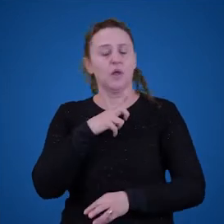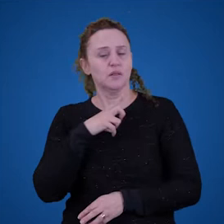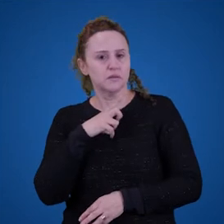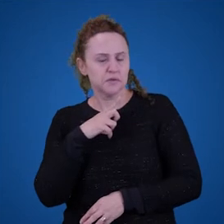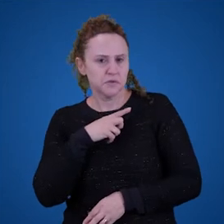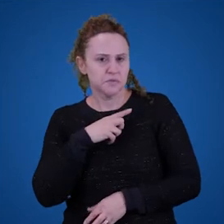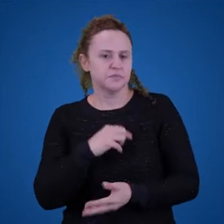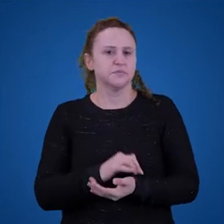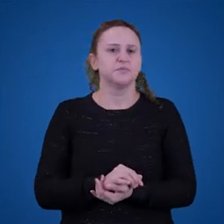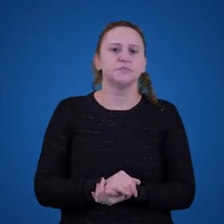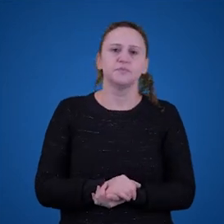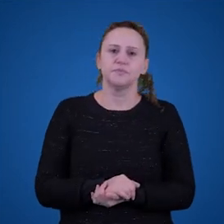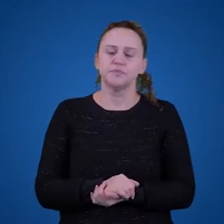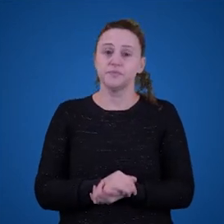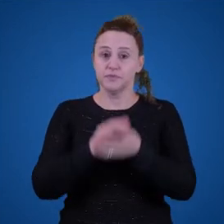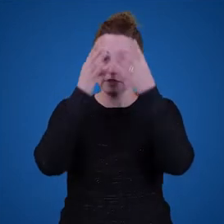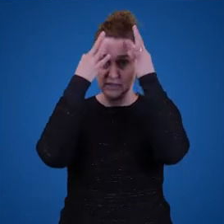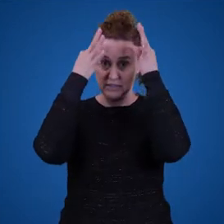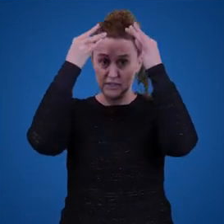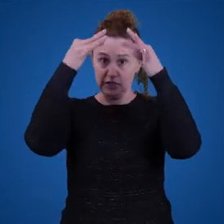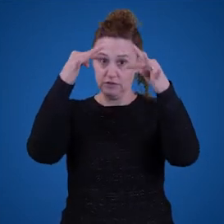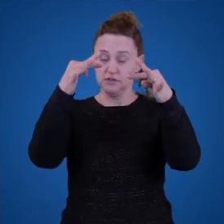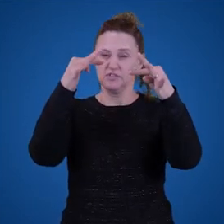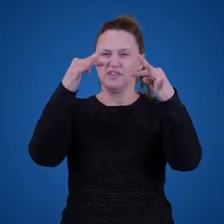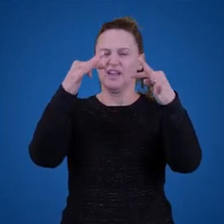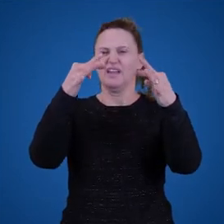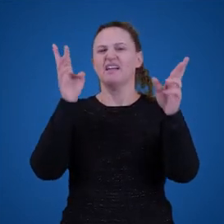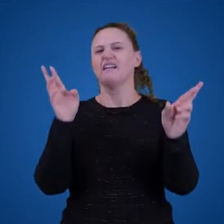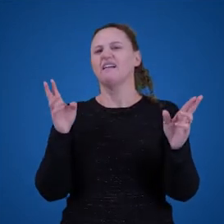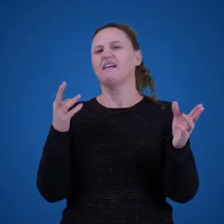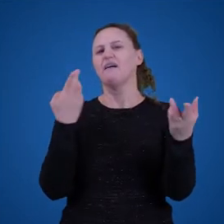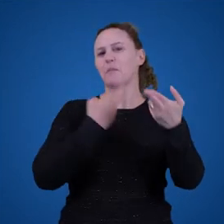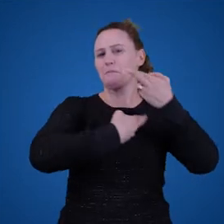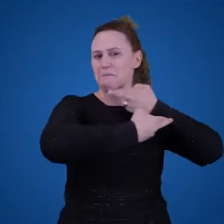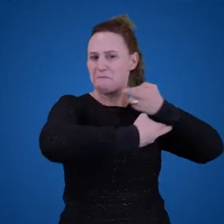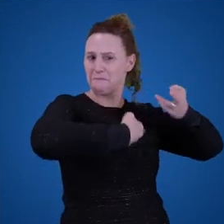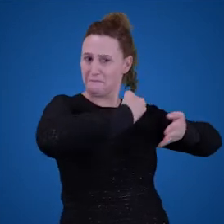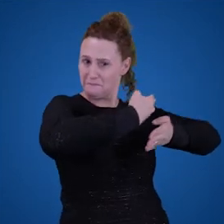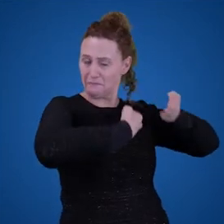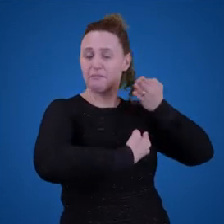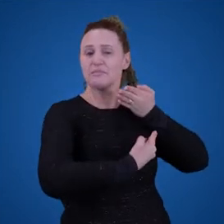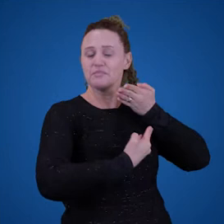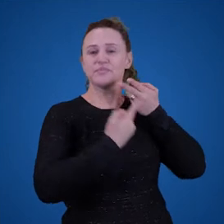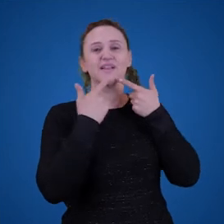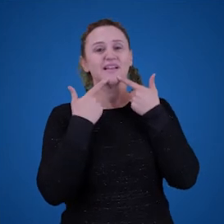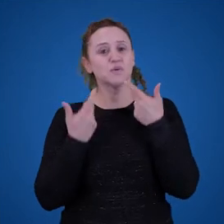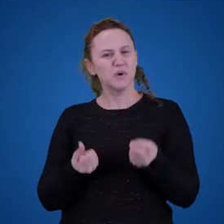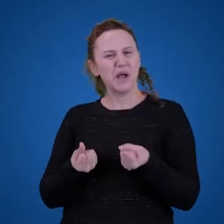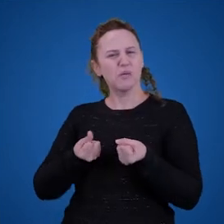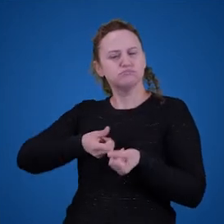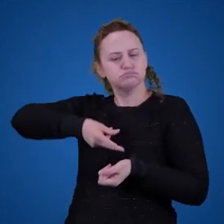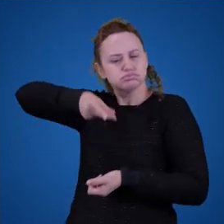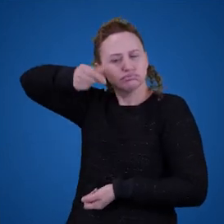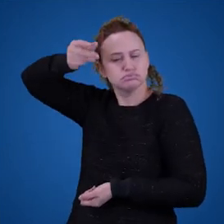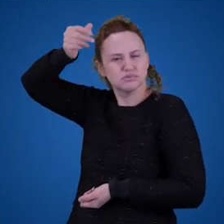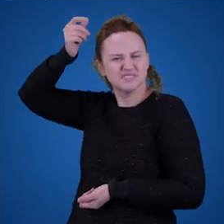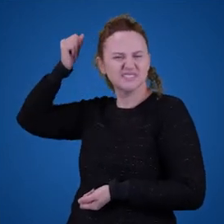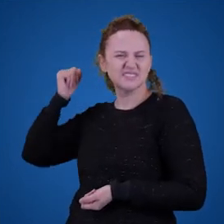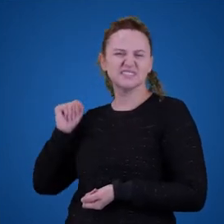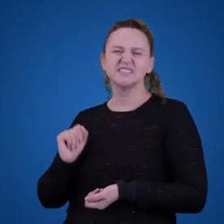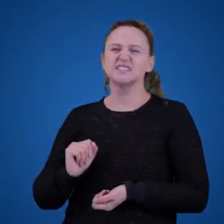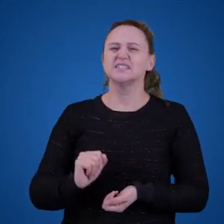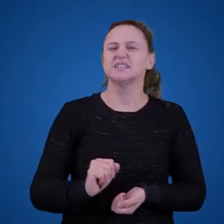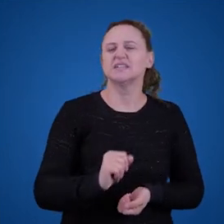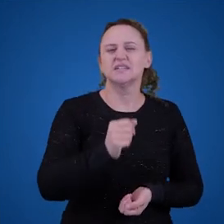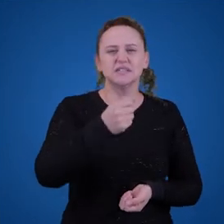em filosofia, uma relação bem estreita com a linguagem. Desde os tempos antigos, desde Platão, Aristóteles,